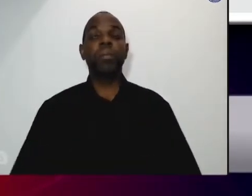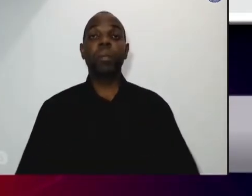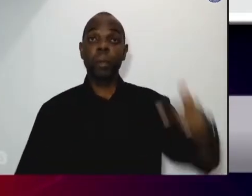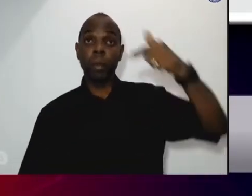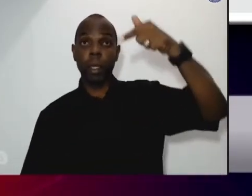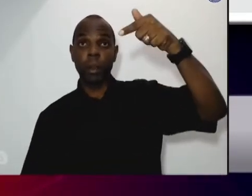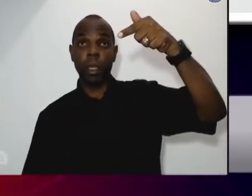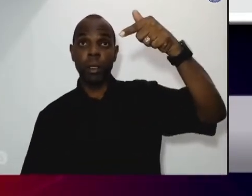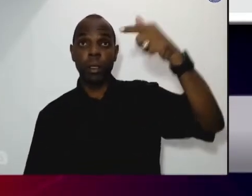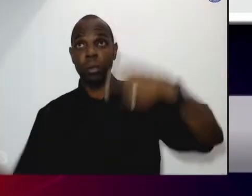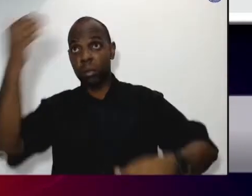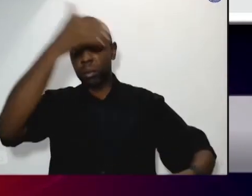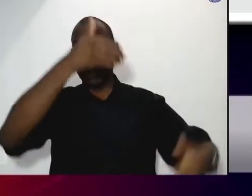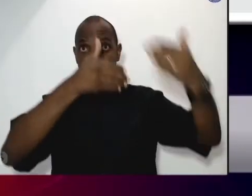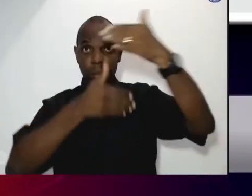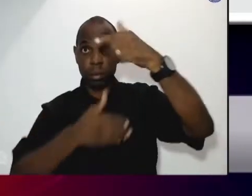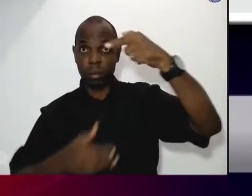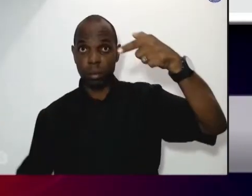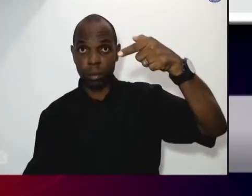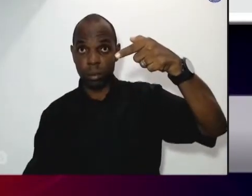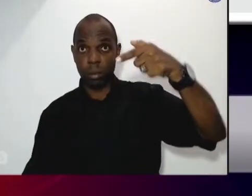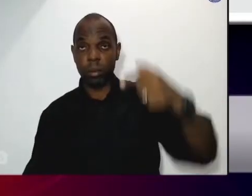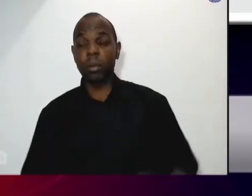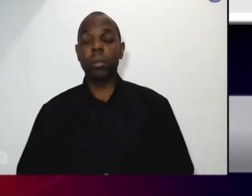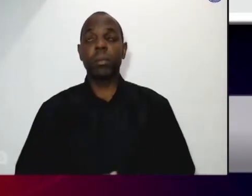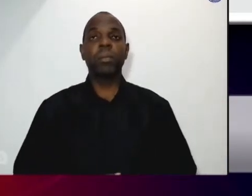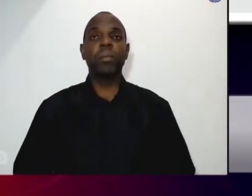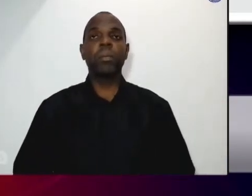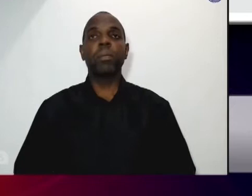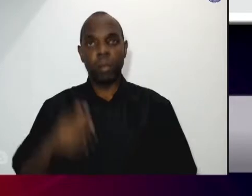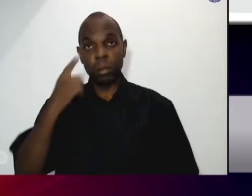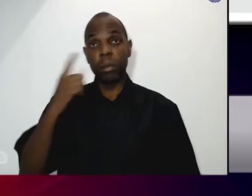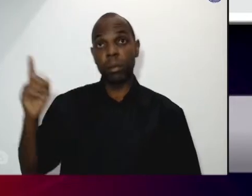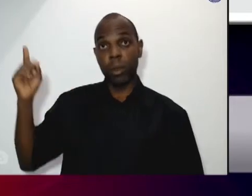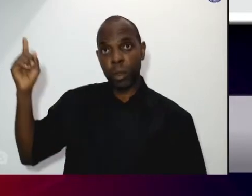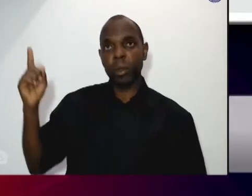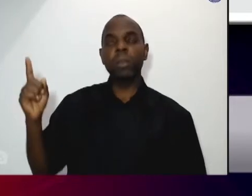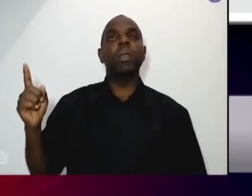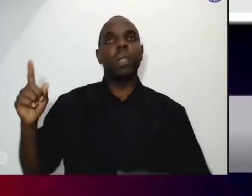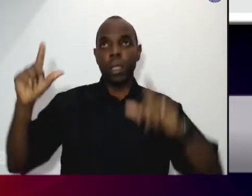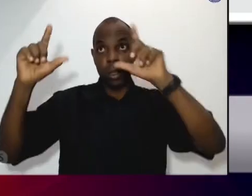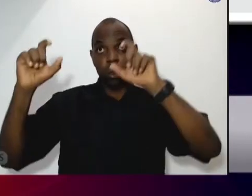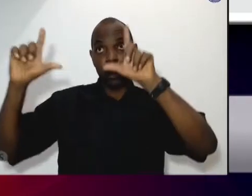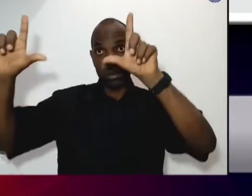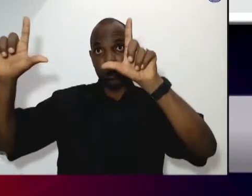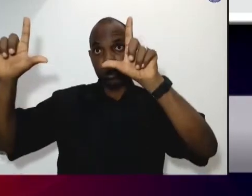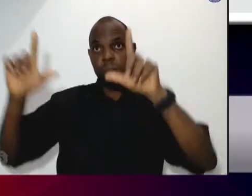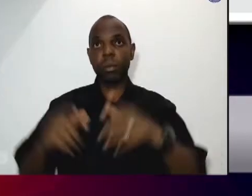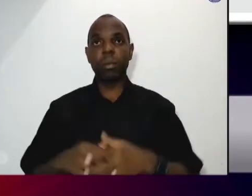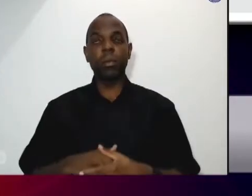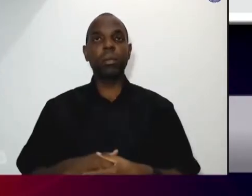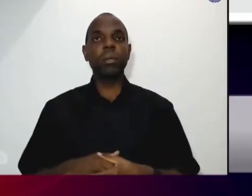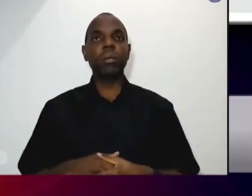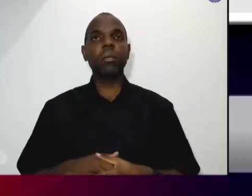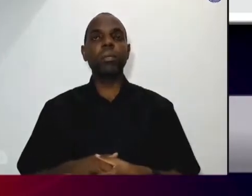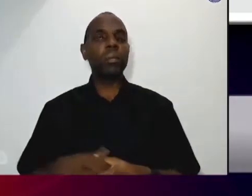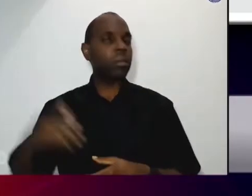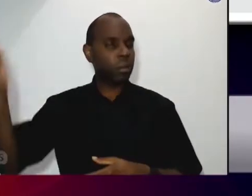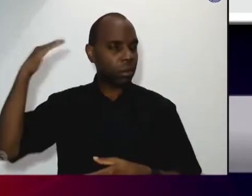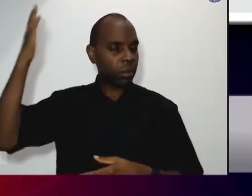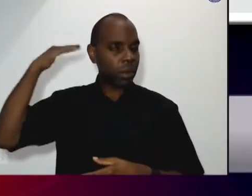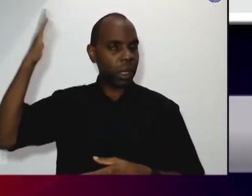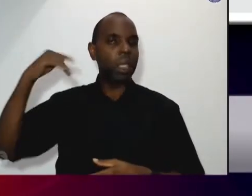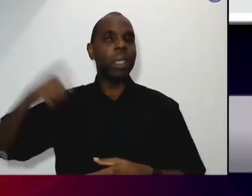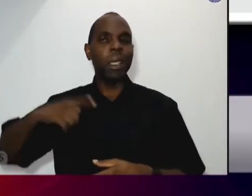Como vocês podem ver na foto, começamos de forma humilde e sem estrutura.